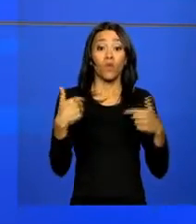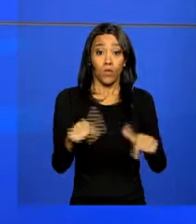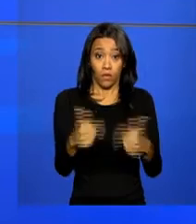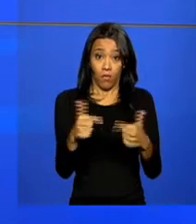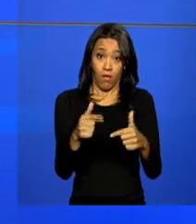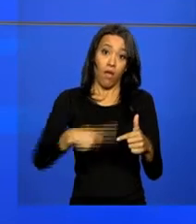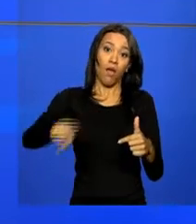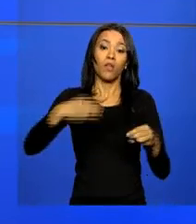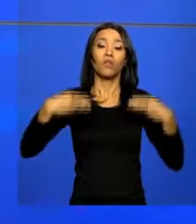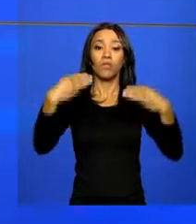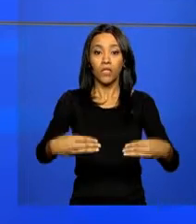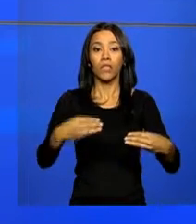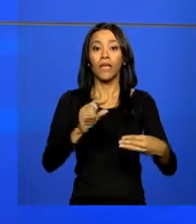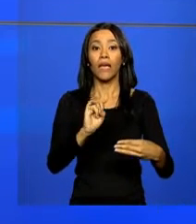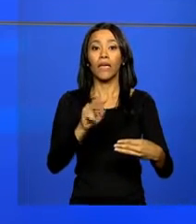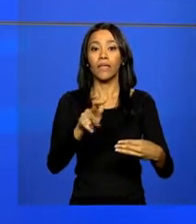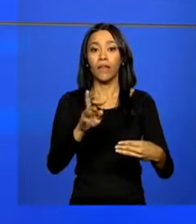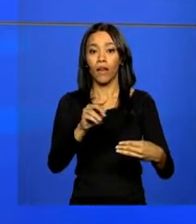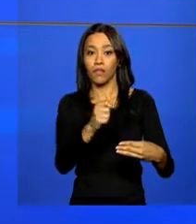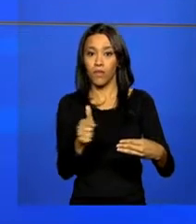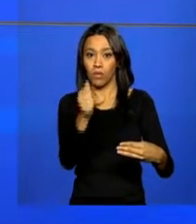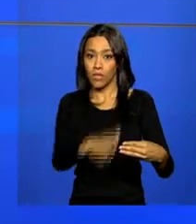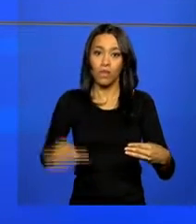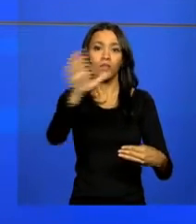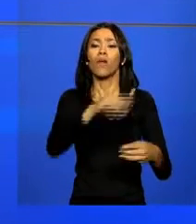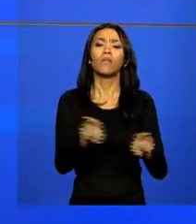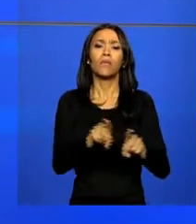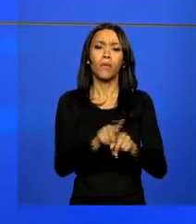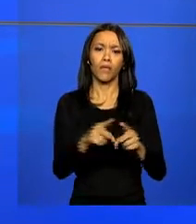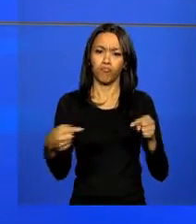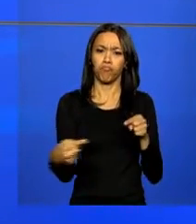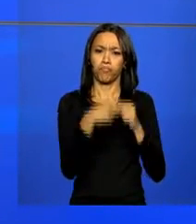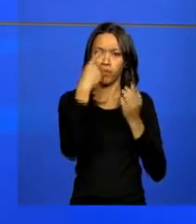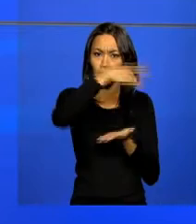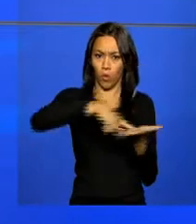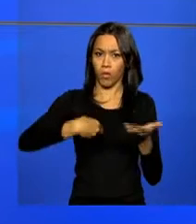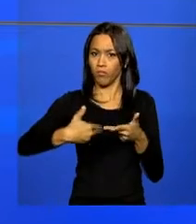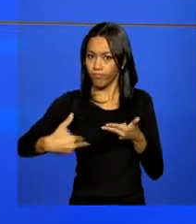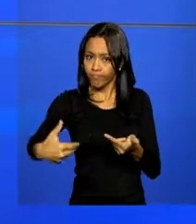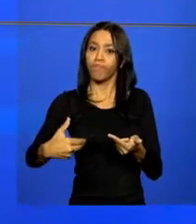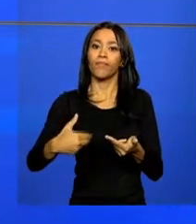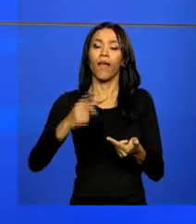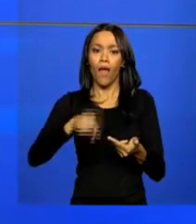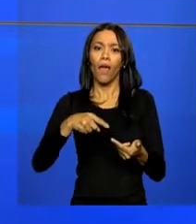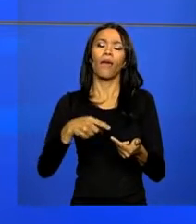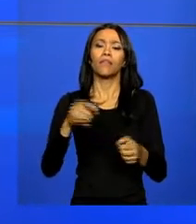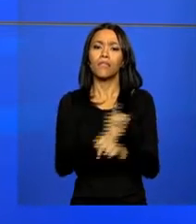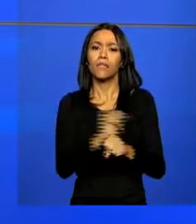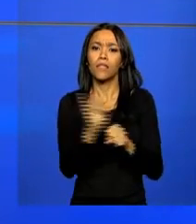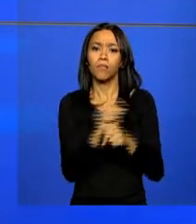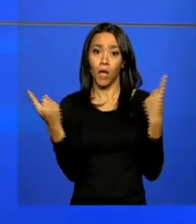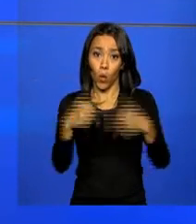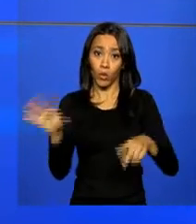diretamente pelo Ministério da Integração Nacional e as instalações ligadas à pasta também vão adotar medidas para combater o mosquito